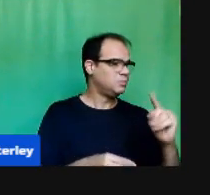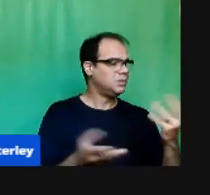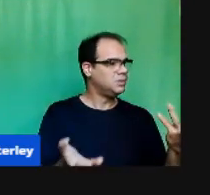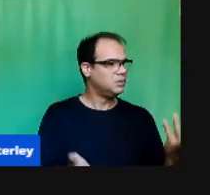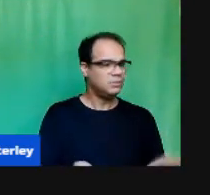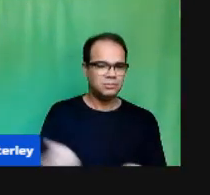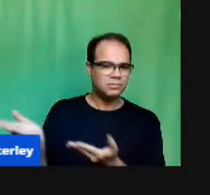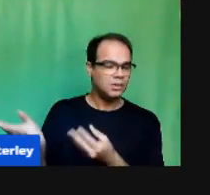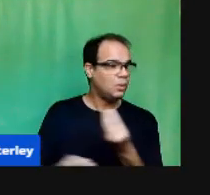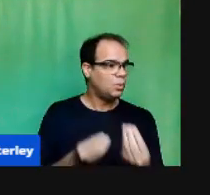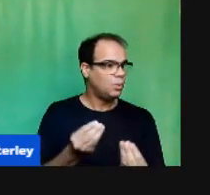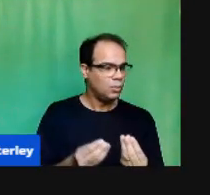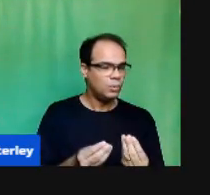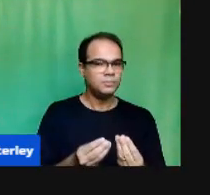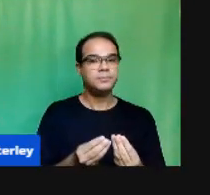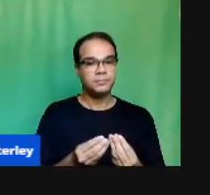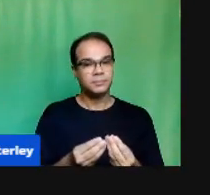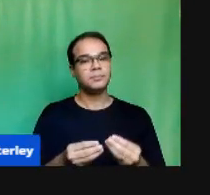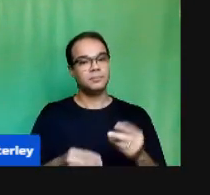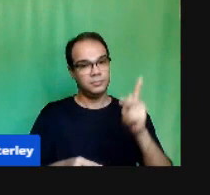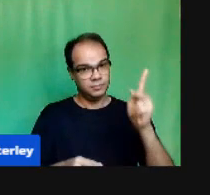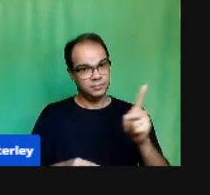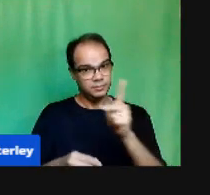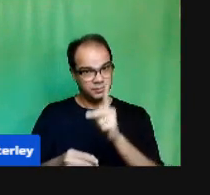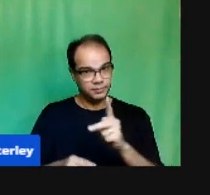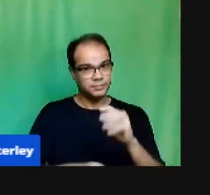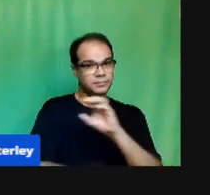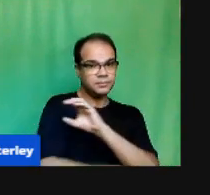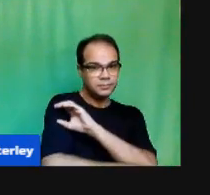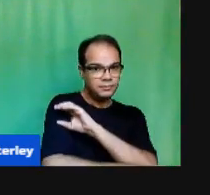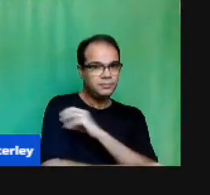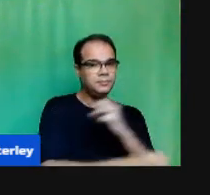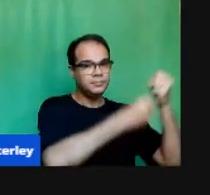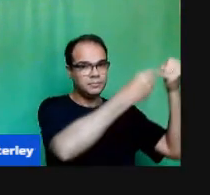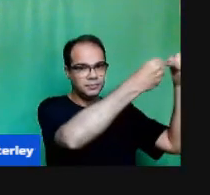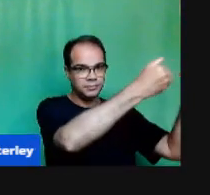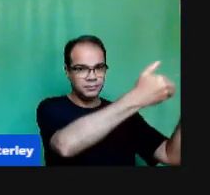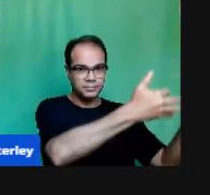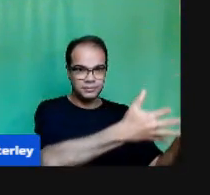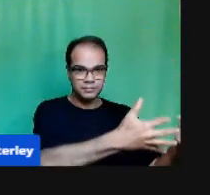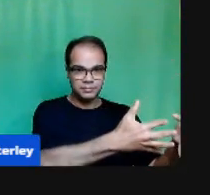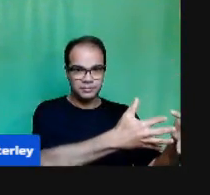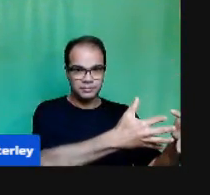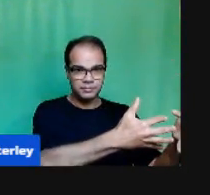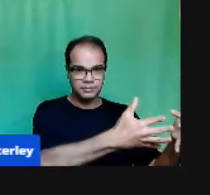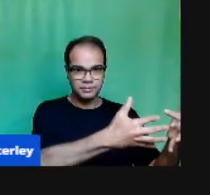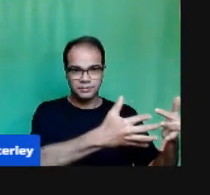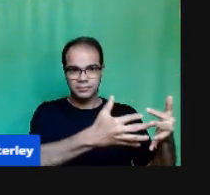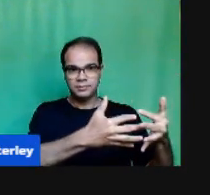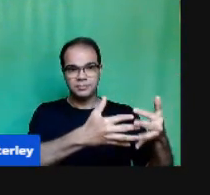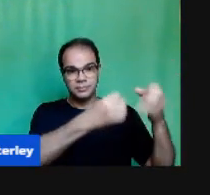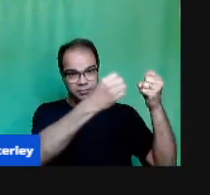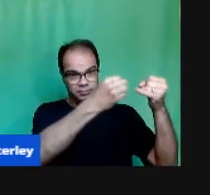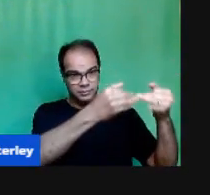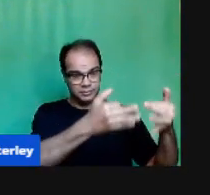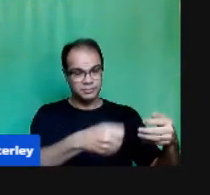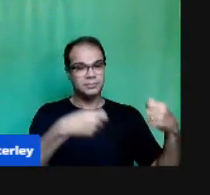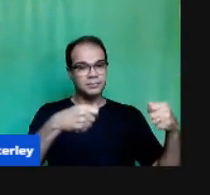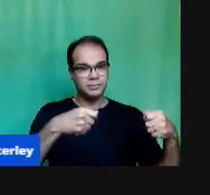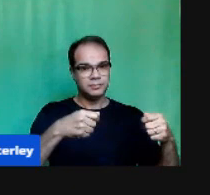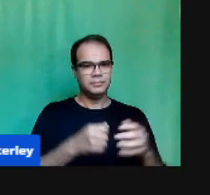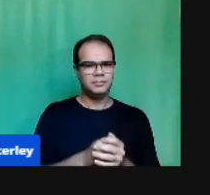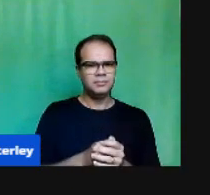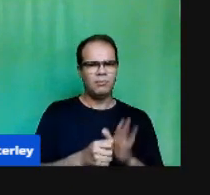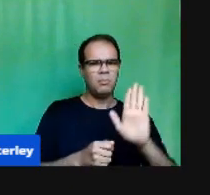Como que ele está aprendendo Será que ele está aprendendo Porque Qual que é o foco Da avaliação A avaliação Ela não é